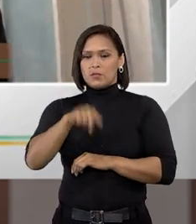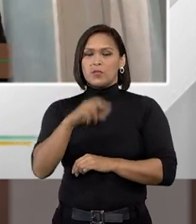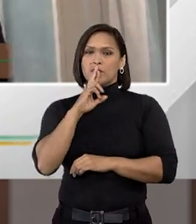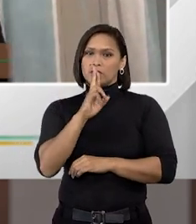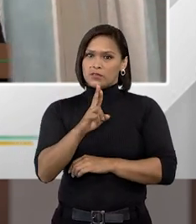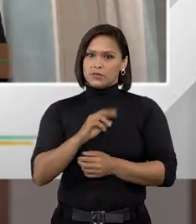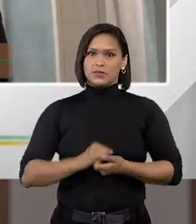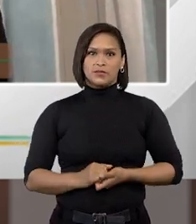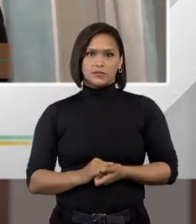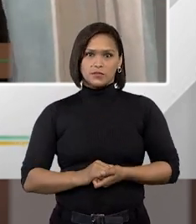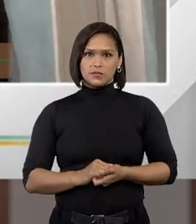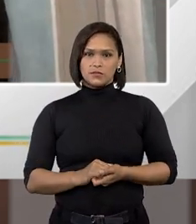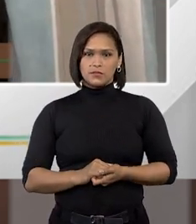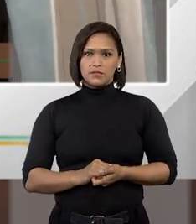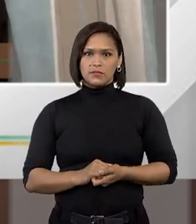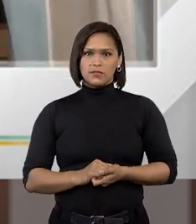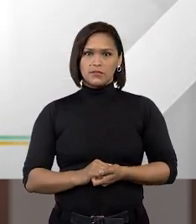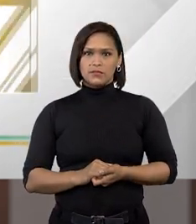essa resposta, minha querida.